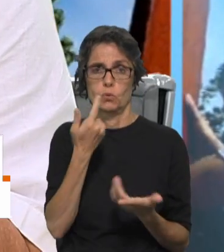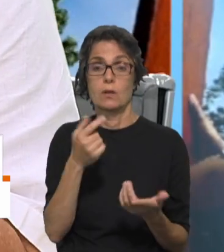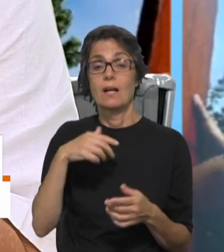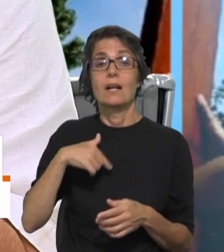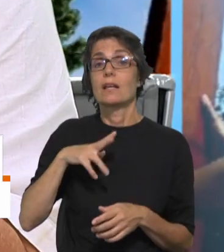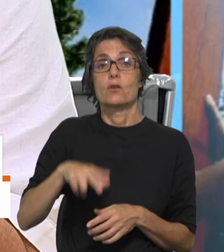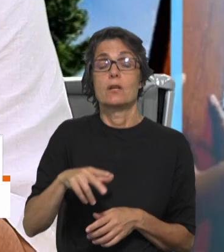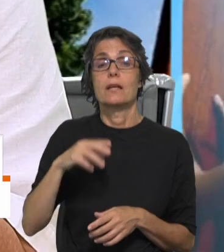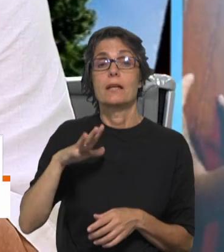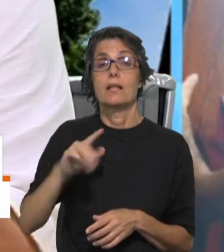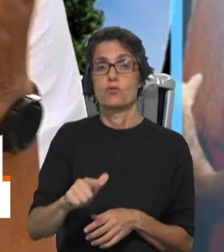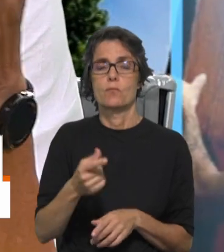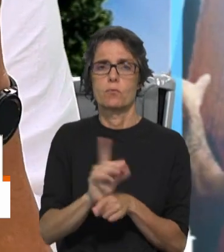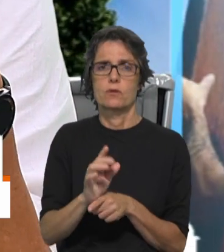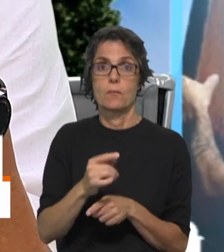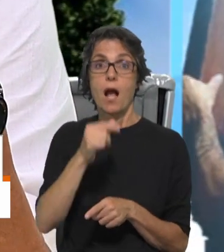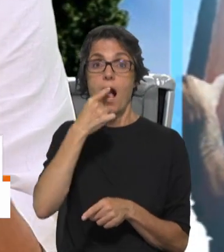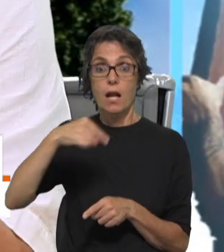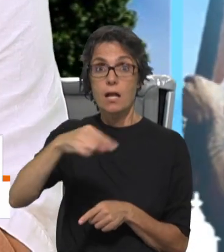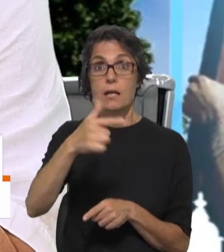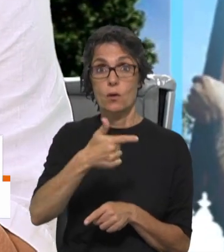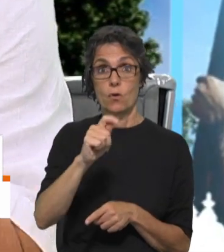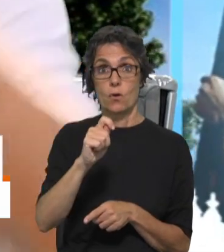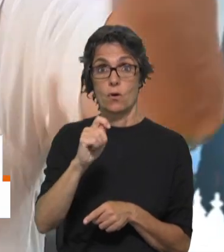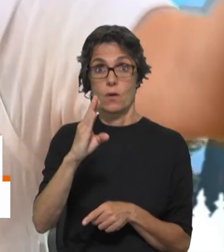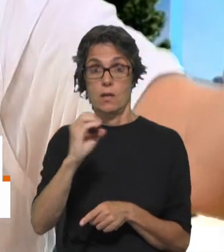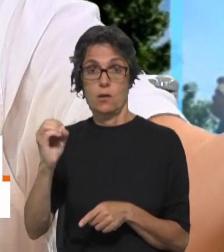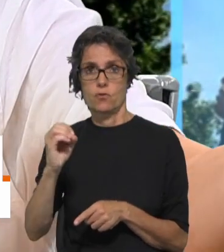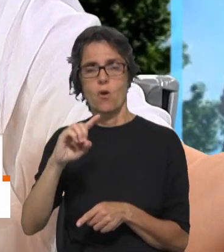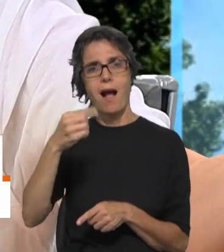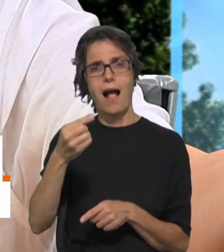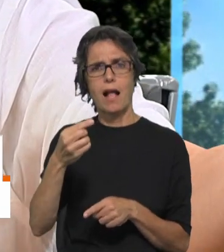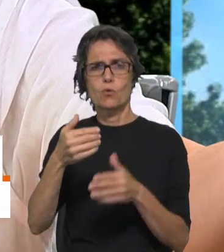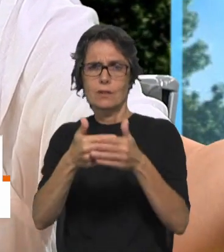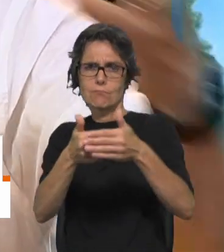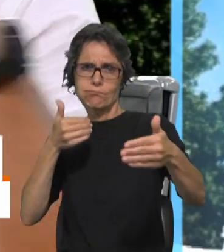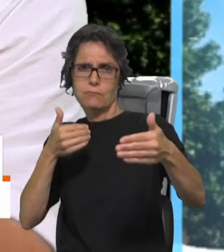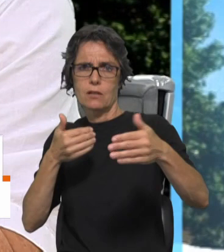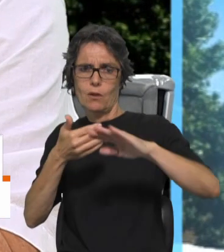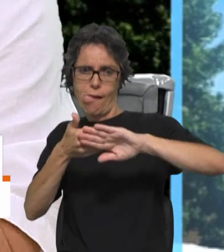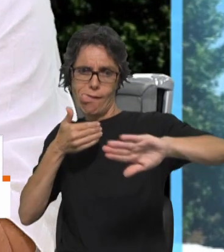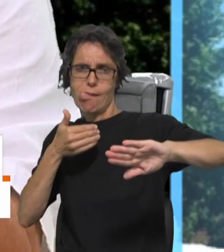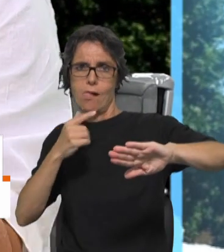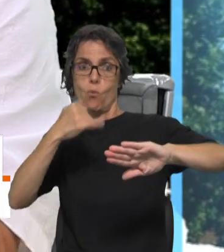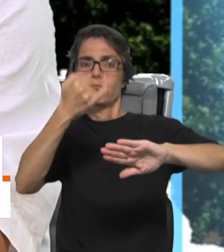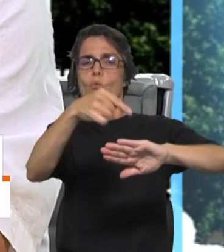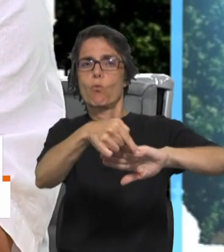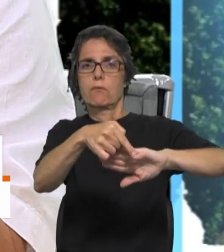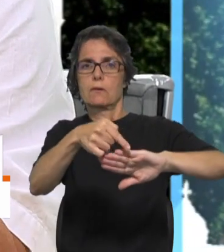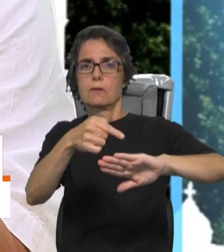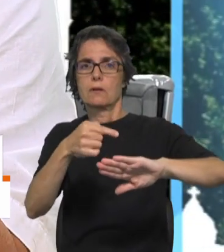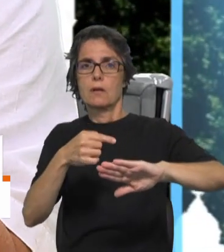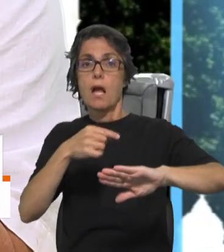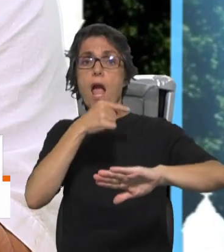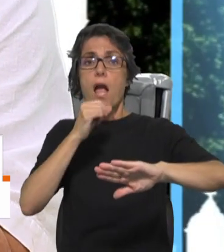Lisboa, de olhar para aquele rio bonito, que é o rio Tejo, como algo que nos para da outra margem, não é? E o rio pode ser essa